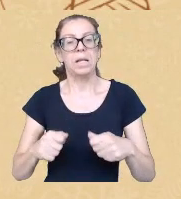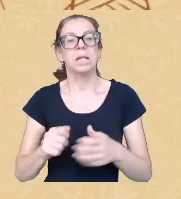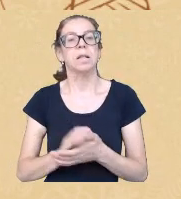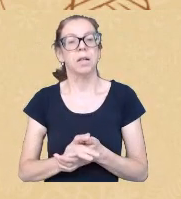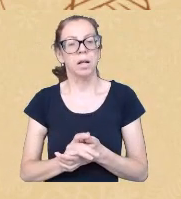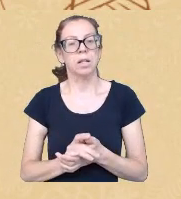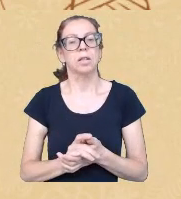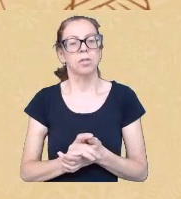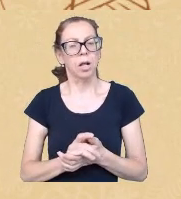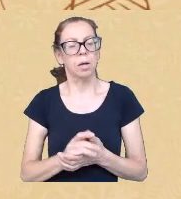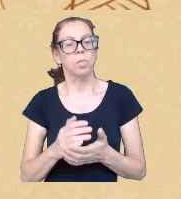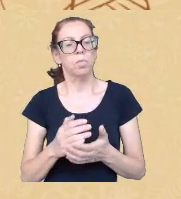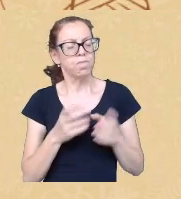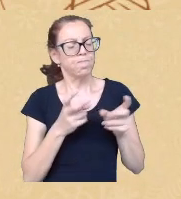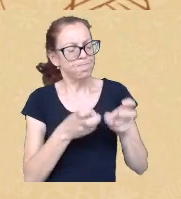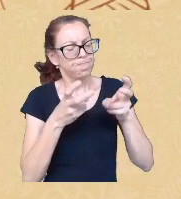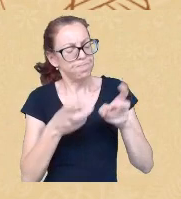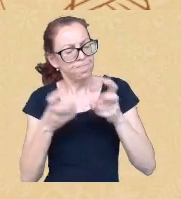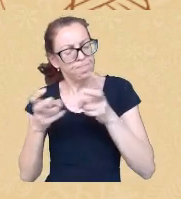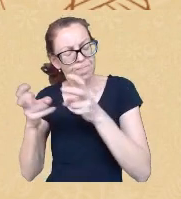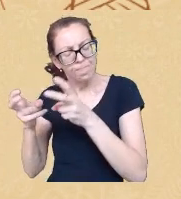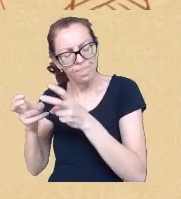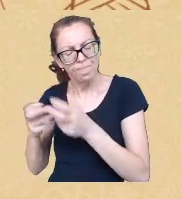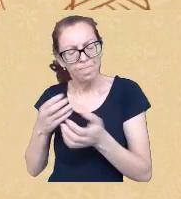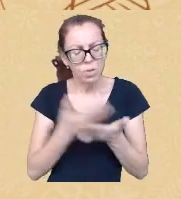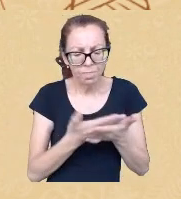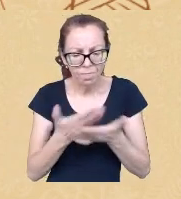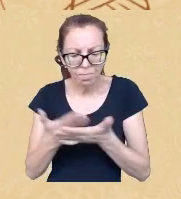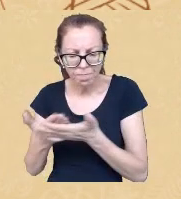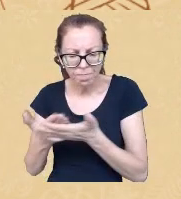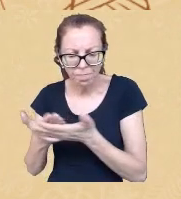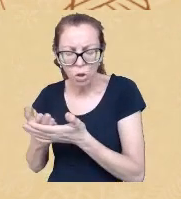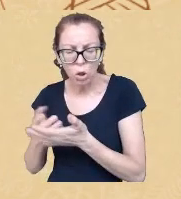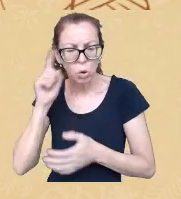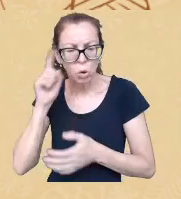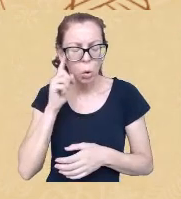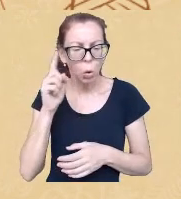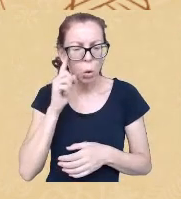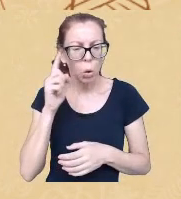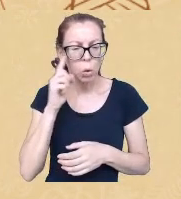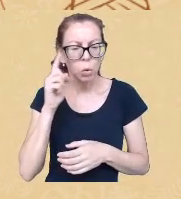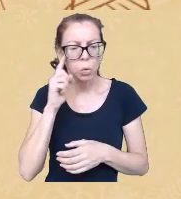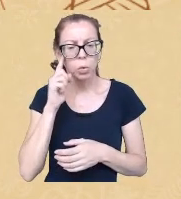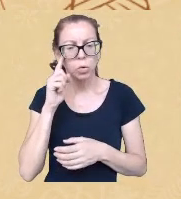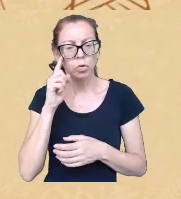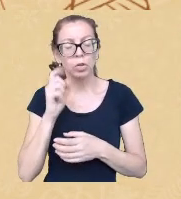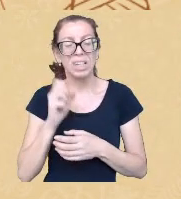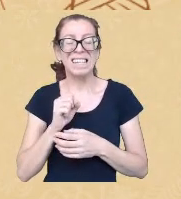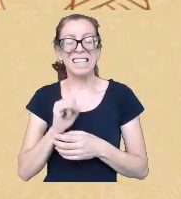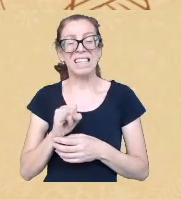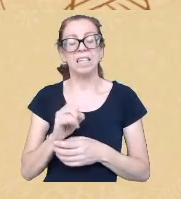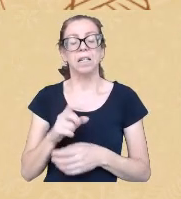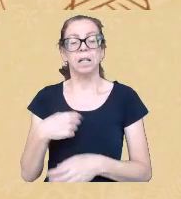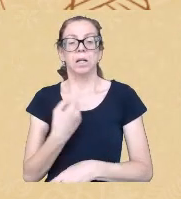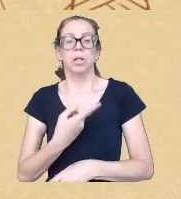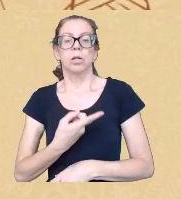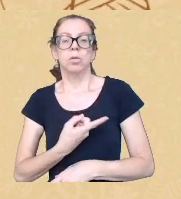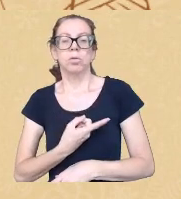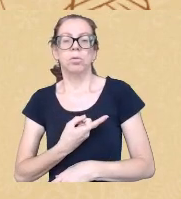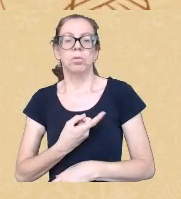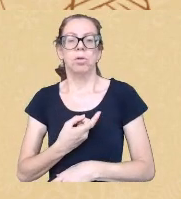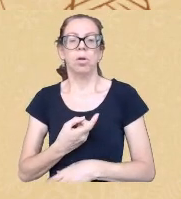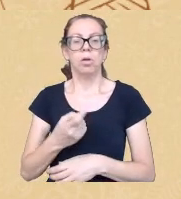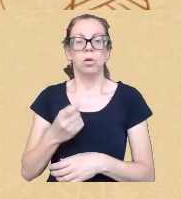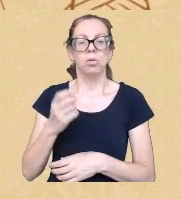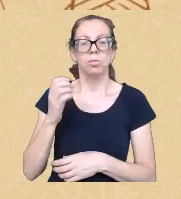os dias todas as horas porque se você se nós compreendemos esta lógica de sermos mulheres negras